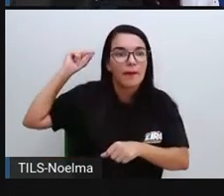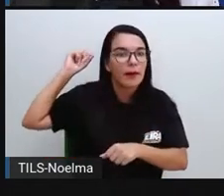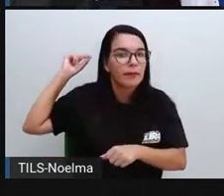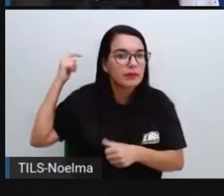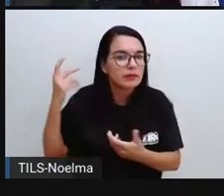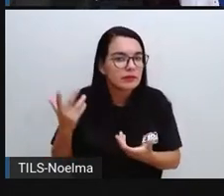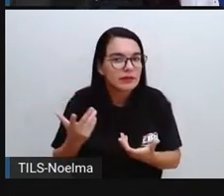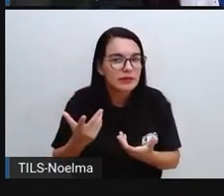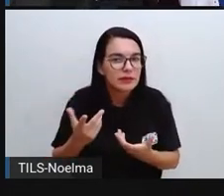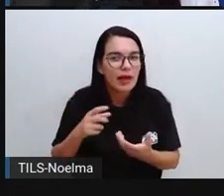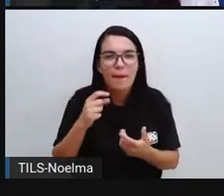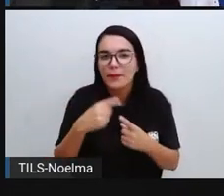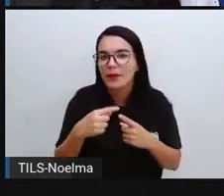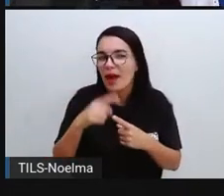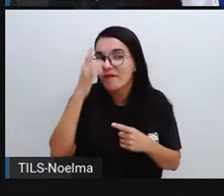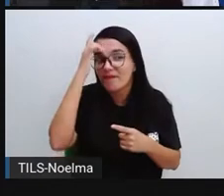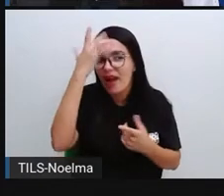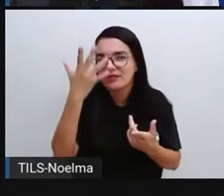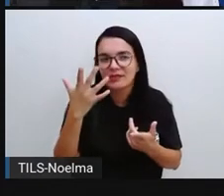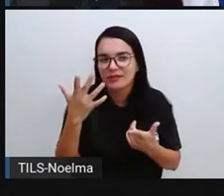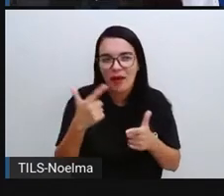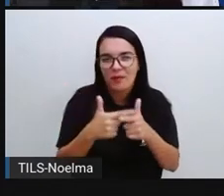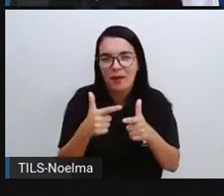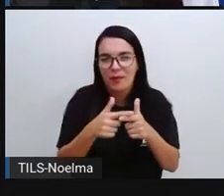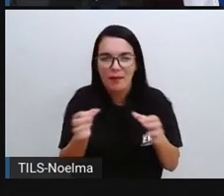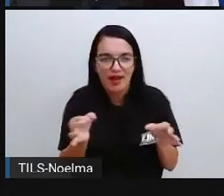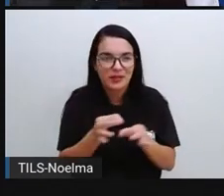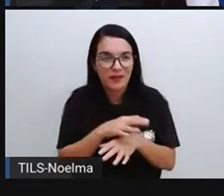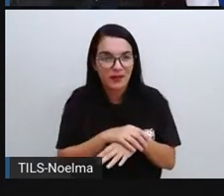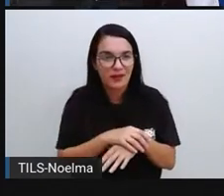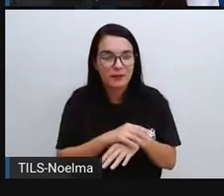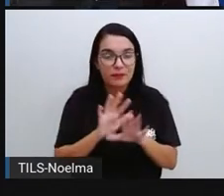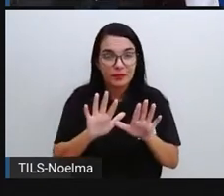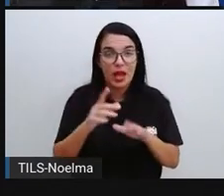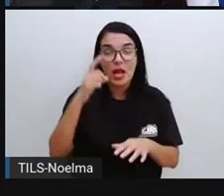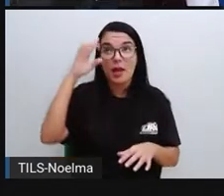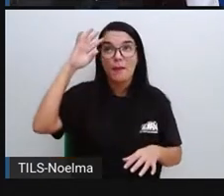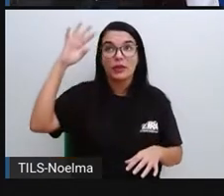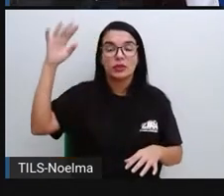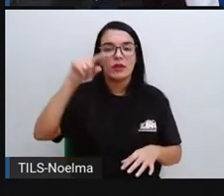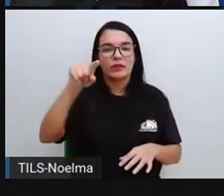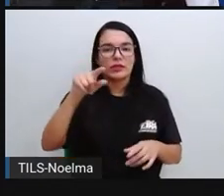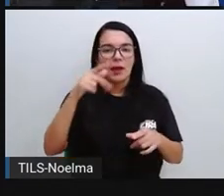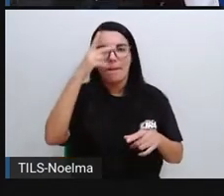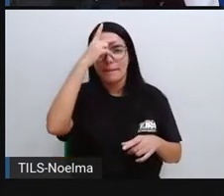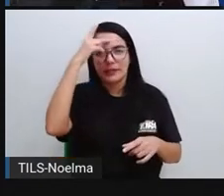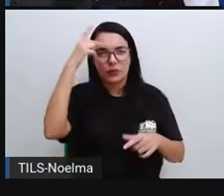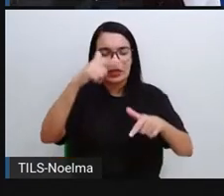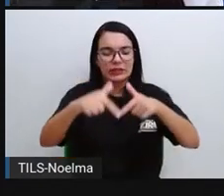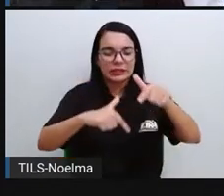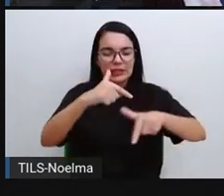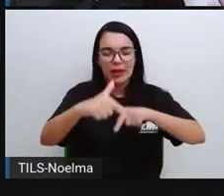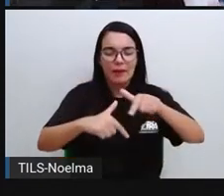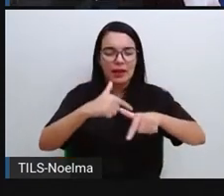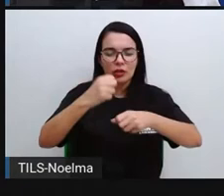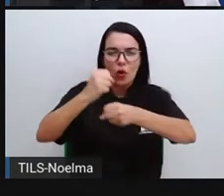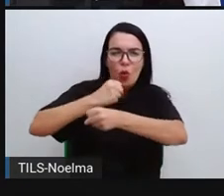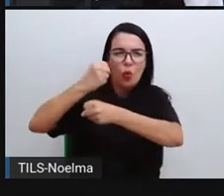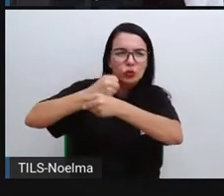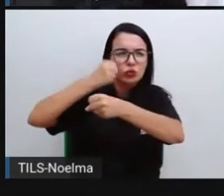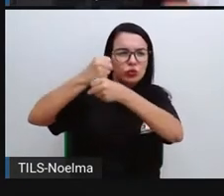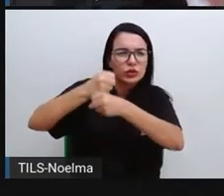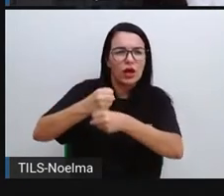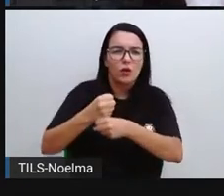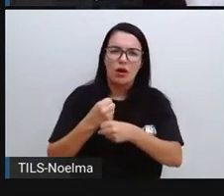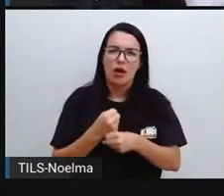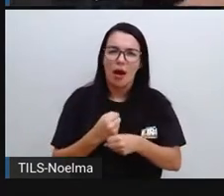fácil pra gente resolver problemas, né? Imagina aí pessoas que trabalham com engenharia, né? Que no caso são os engenheiros